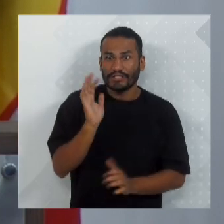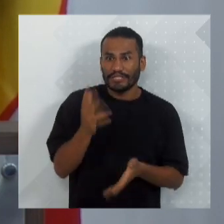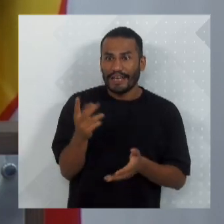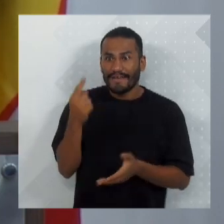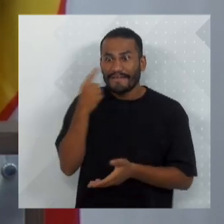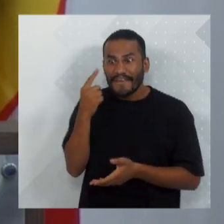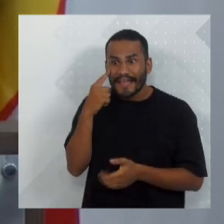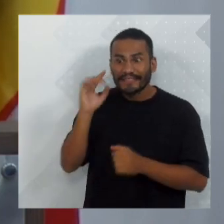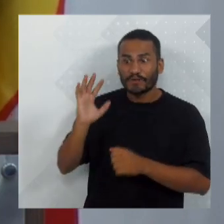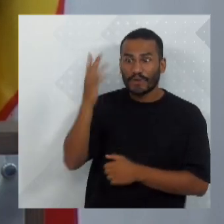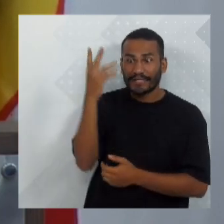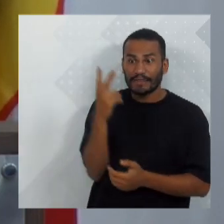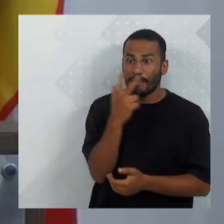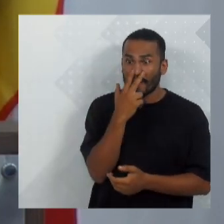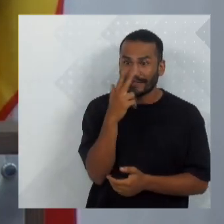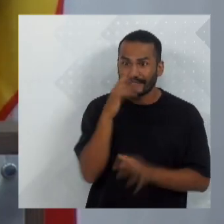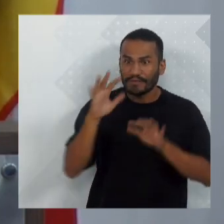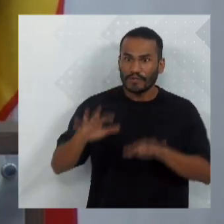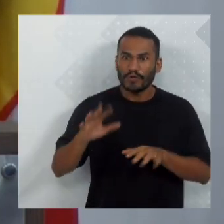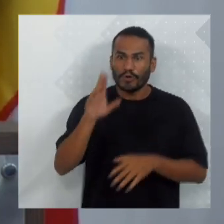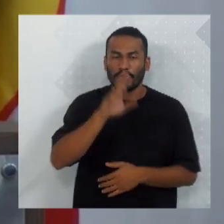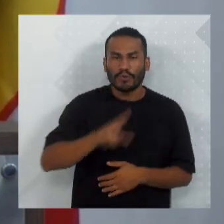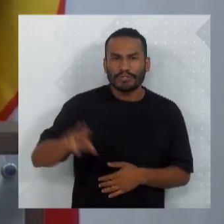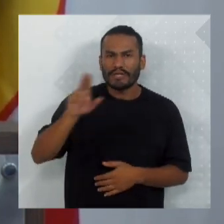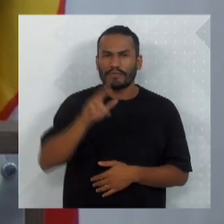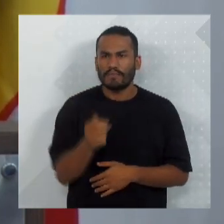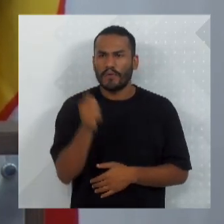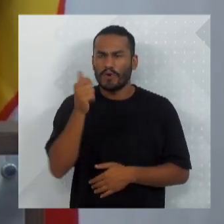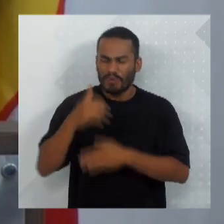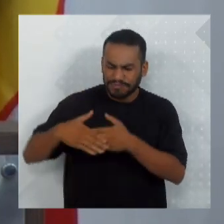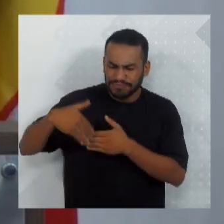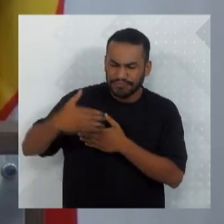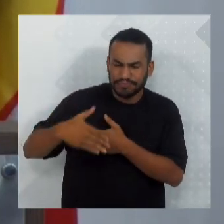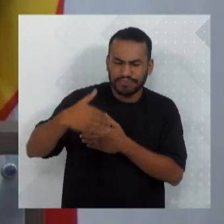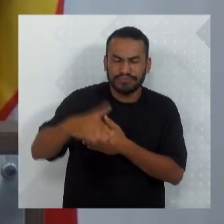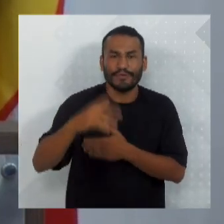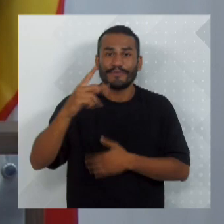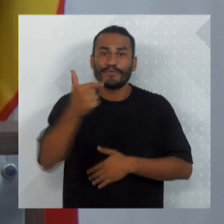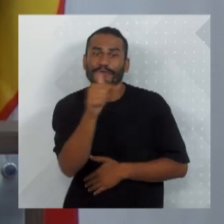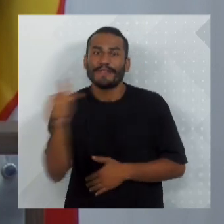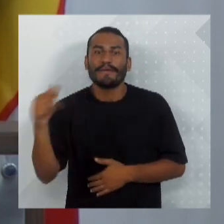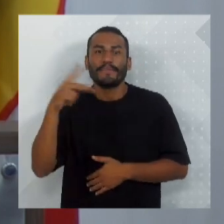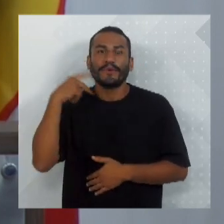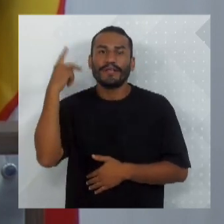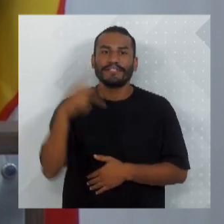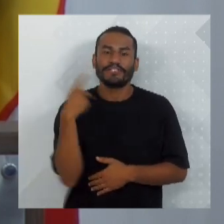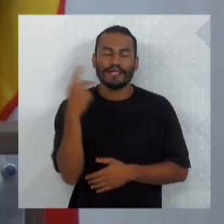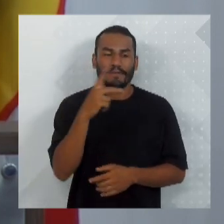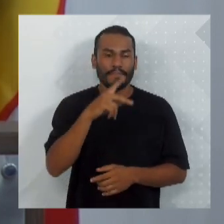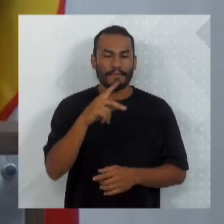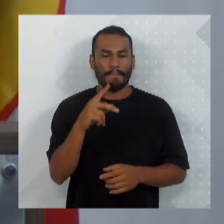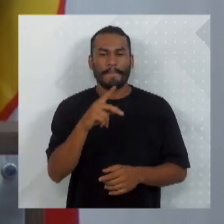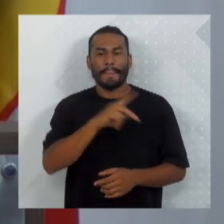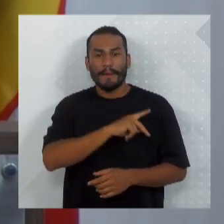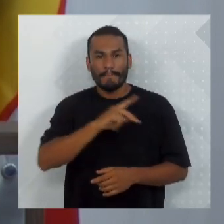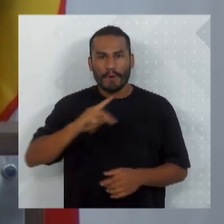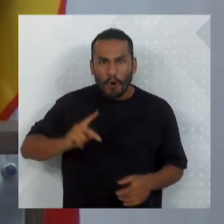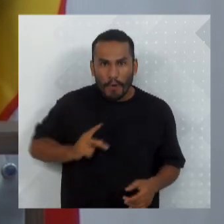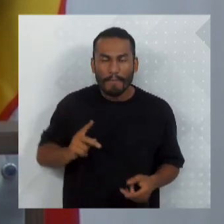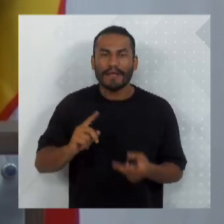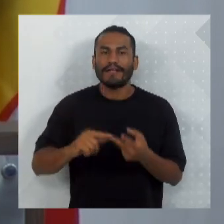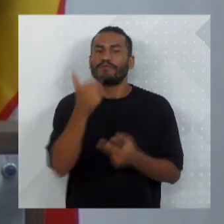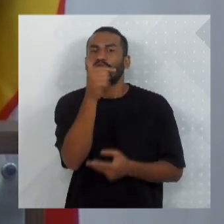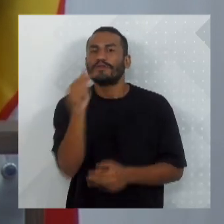esse tipo de situação subutilizado, se arrastando, não tem política pública, não tem planejamento. Imagine só no SESI,